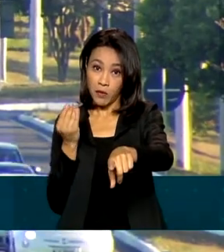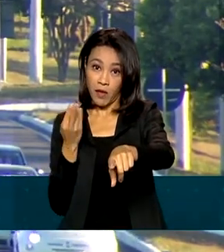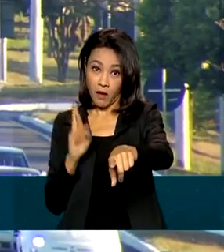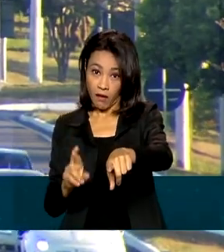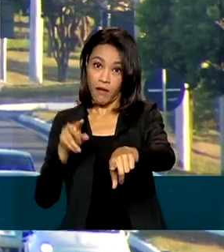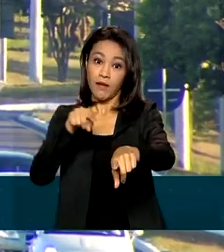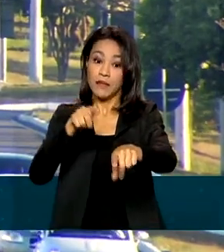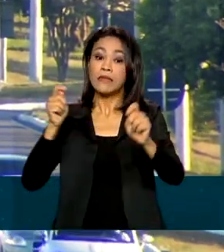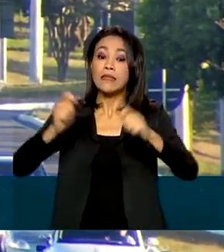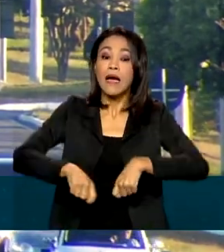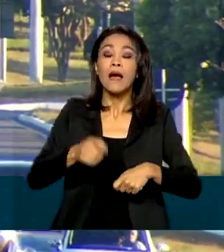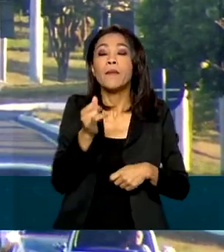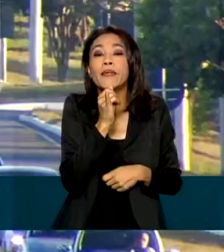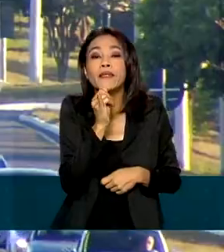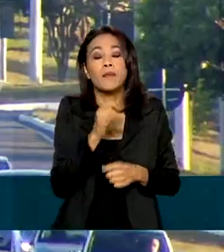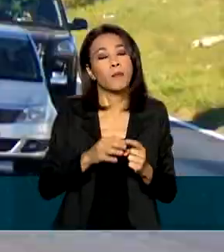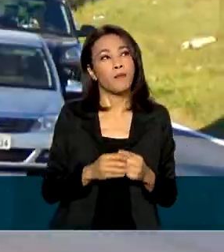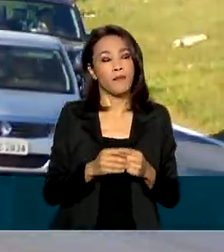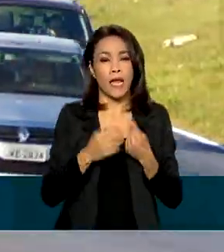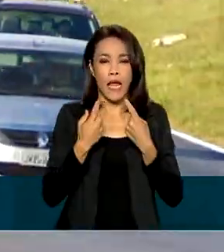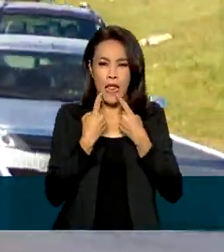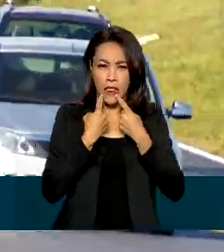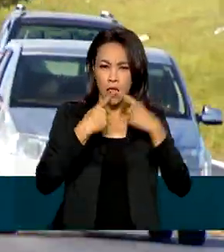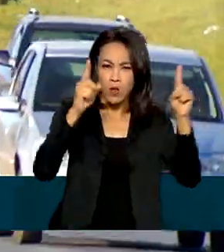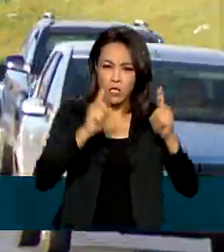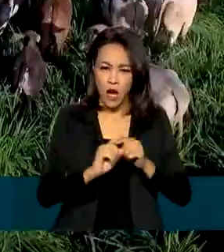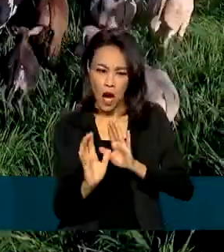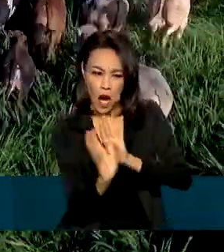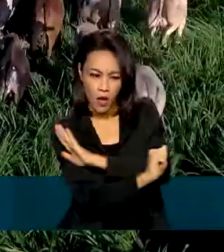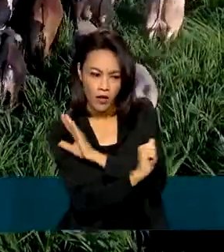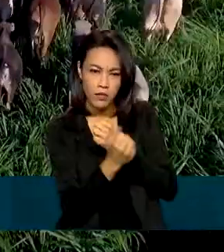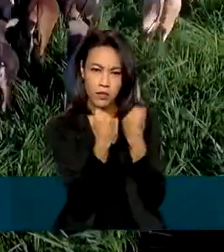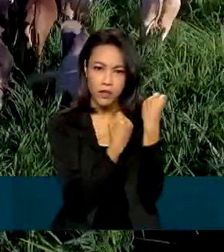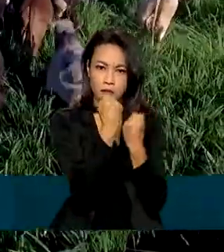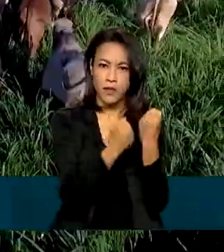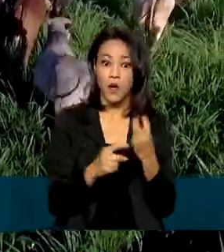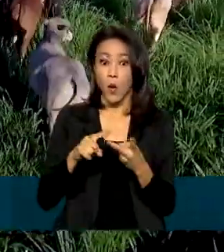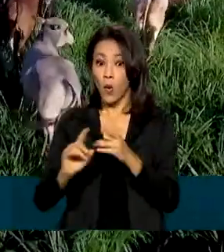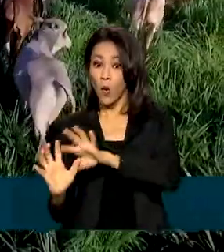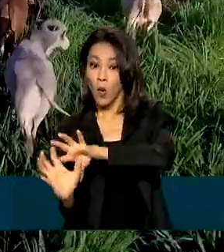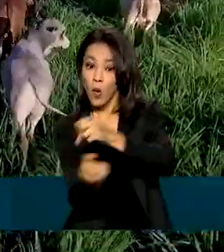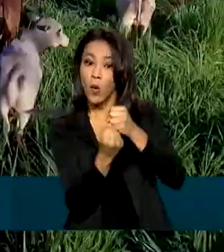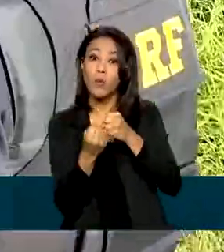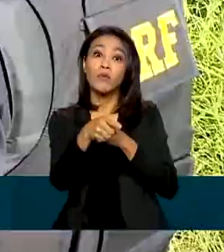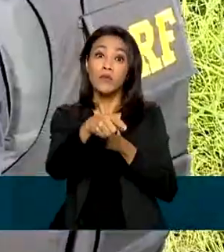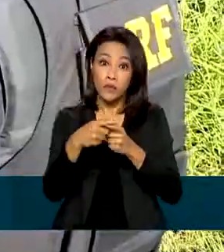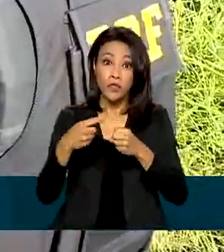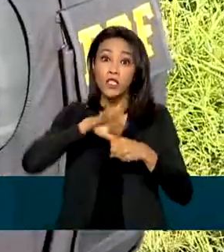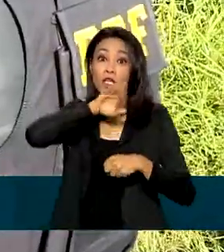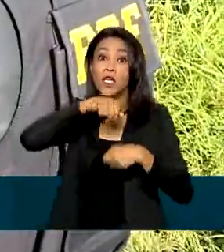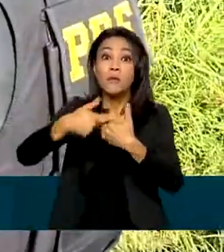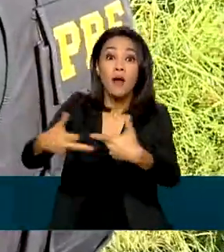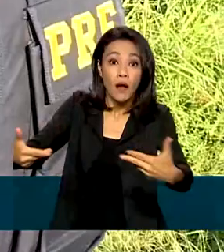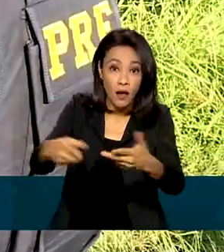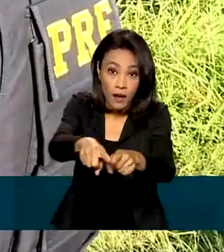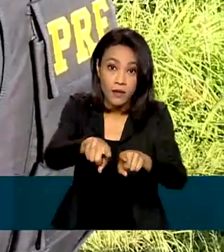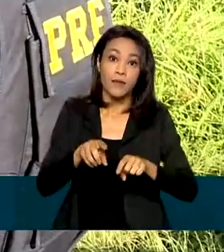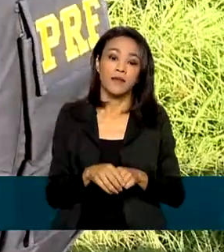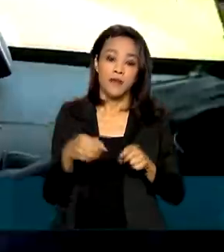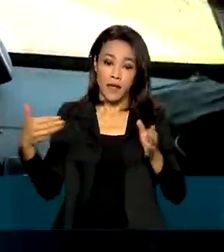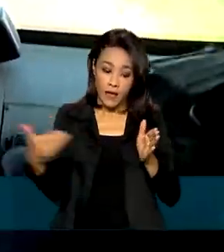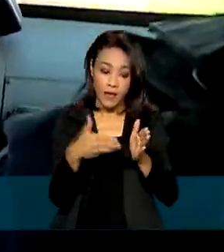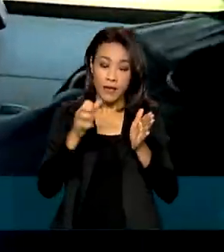possível, por exemplo, denunciar furtos de veículos e roubo de animais na área rural. Essas medidas, via